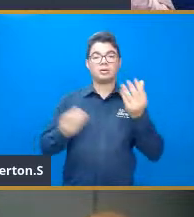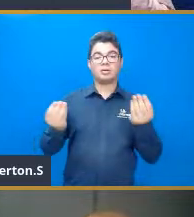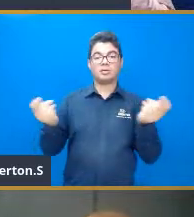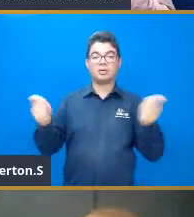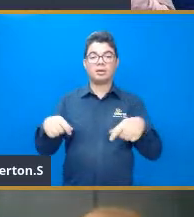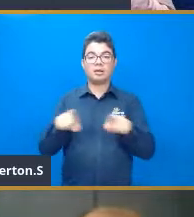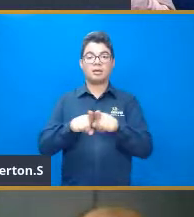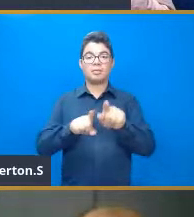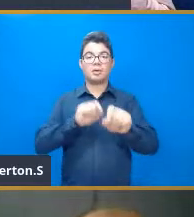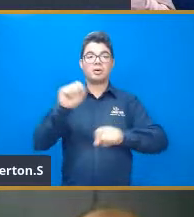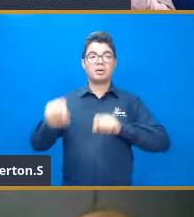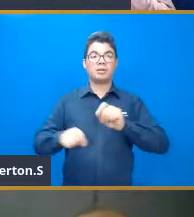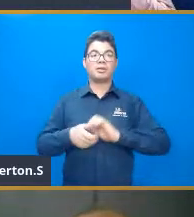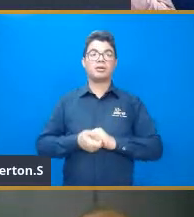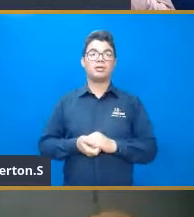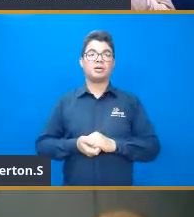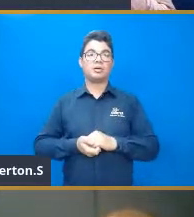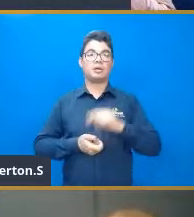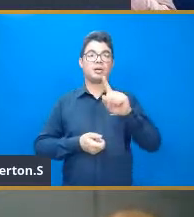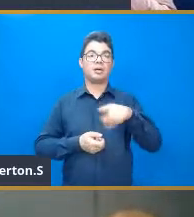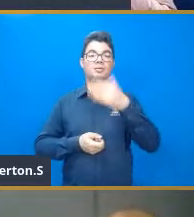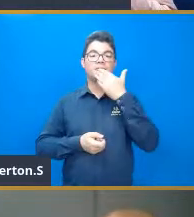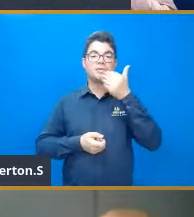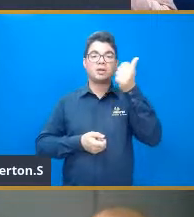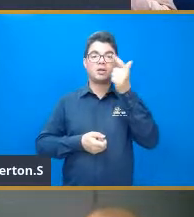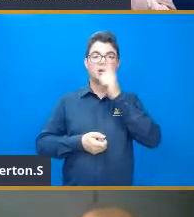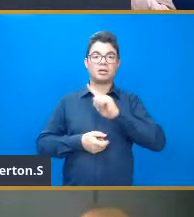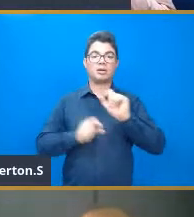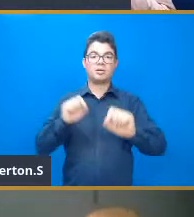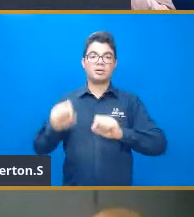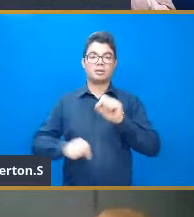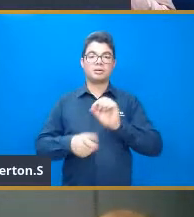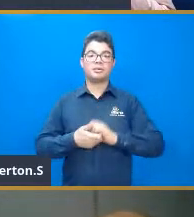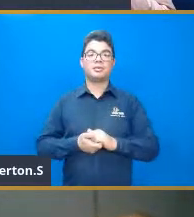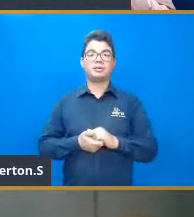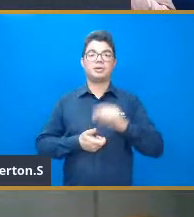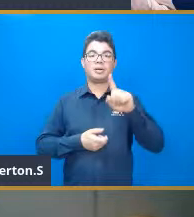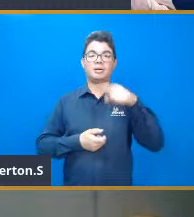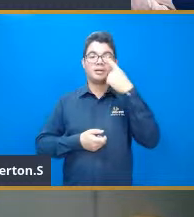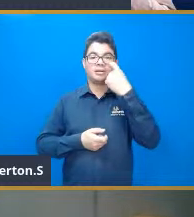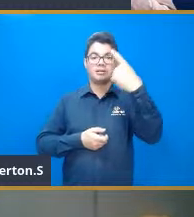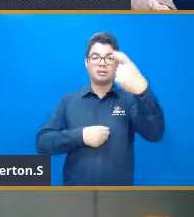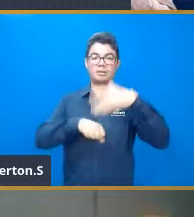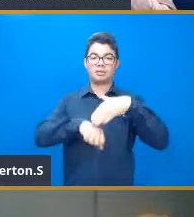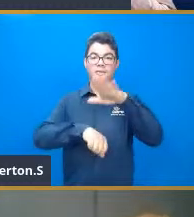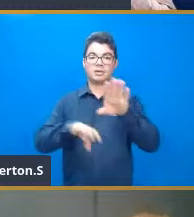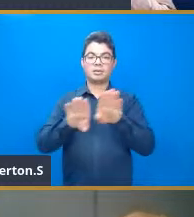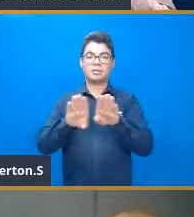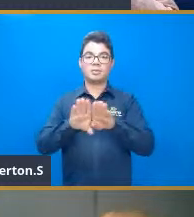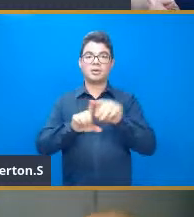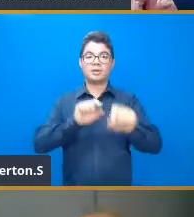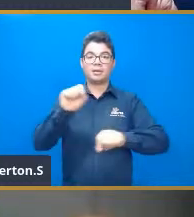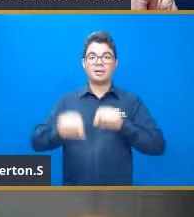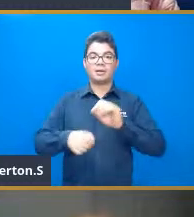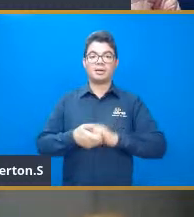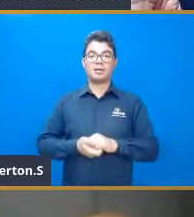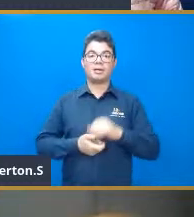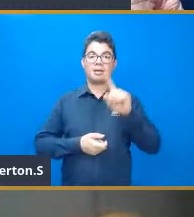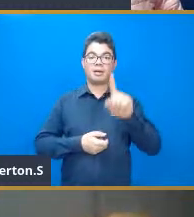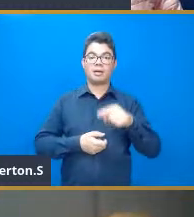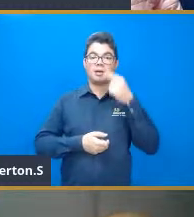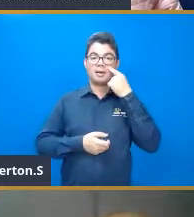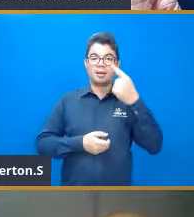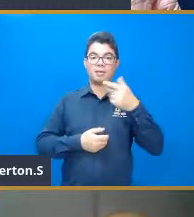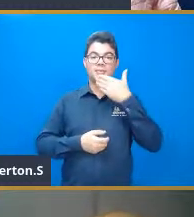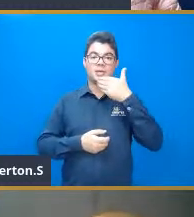não é a função melhor. Às uma função trigonométrica é mais interessante. Ou, né, a interpolação não é bacana, a regressão é melhor.